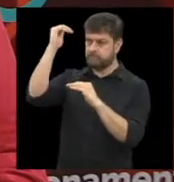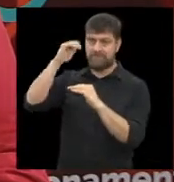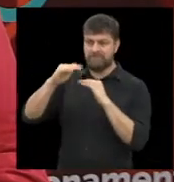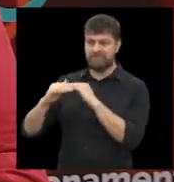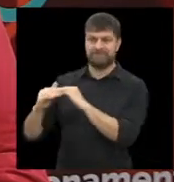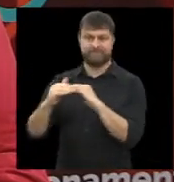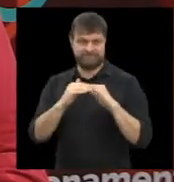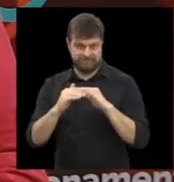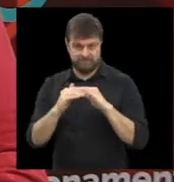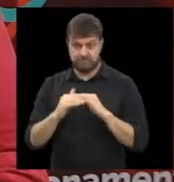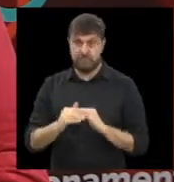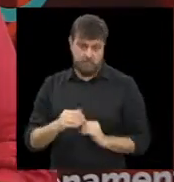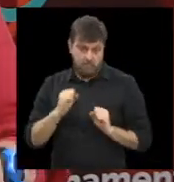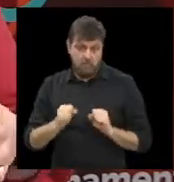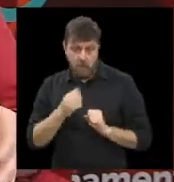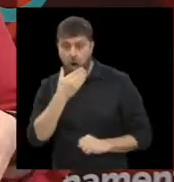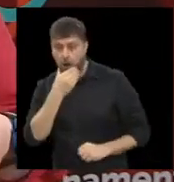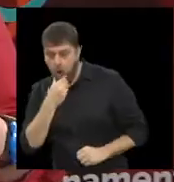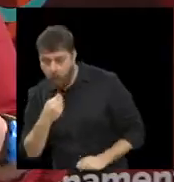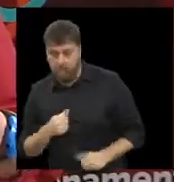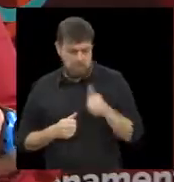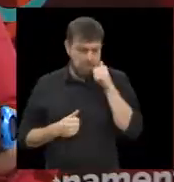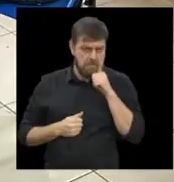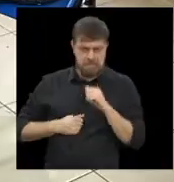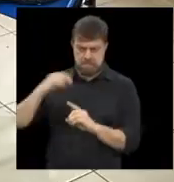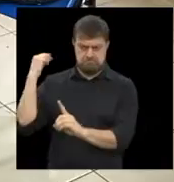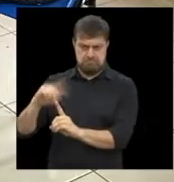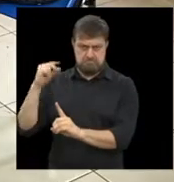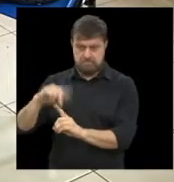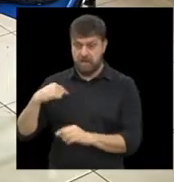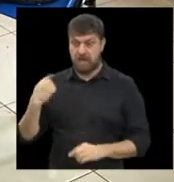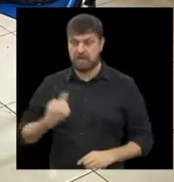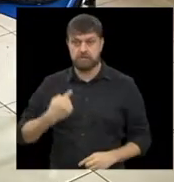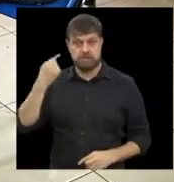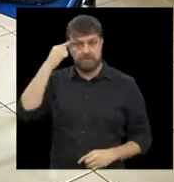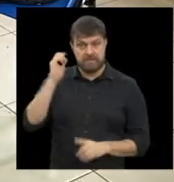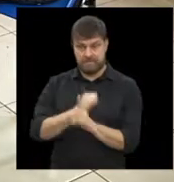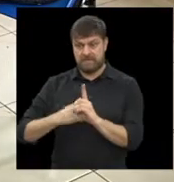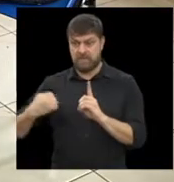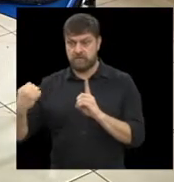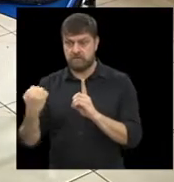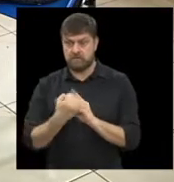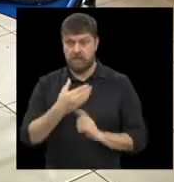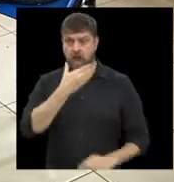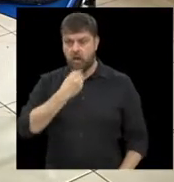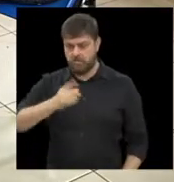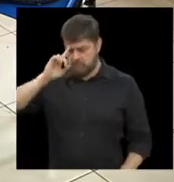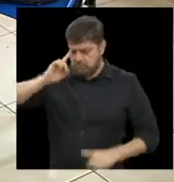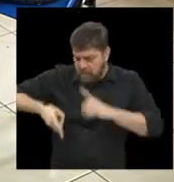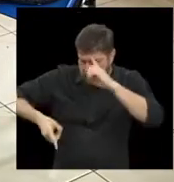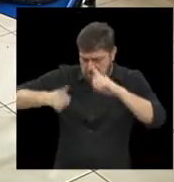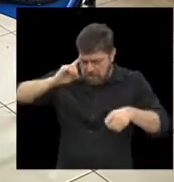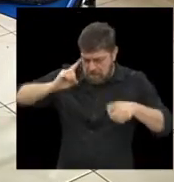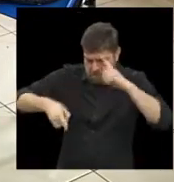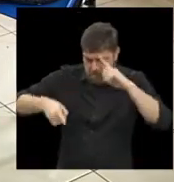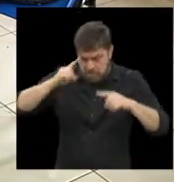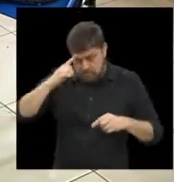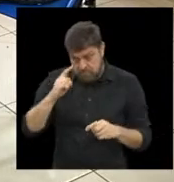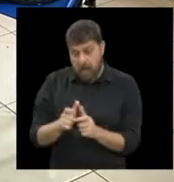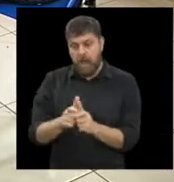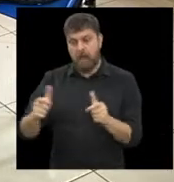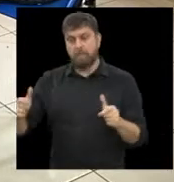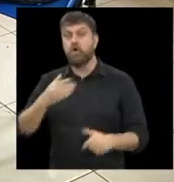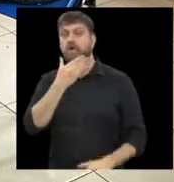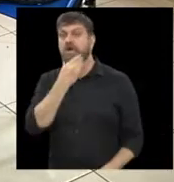sobre outra pessoa, né. E aí a gente pode pensar, se a nossa sociedade é uma sociedade machista, isso acontece mais, é,